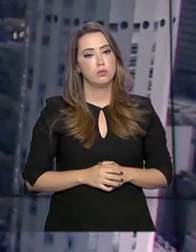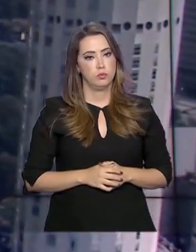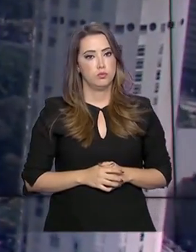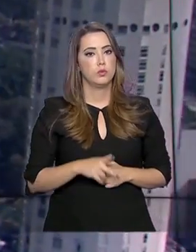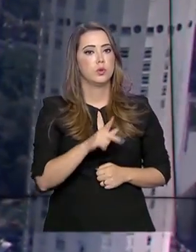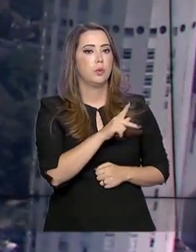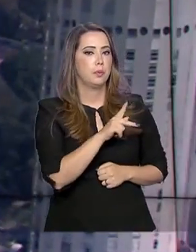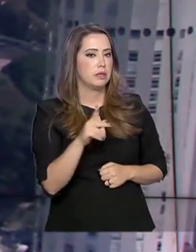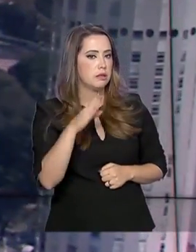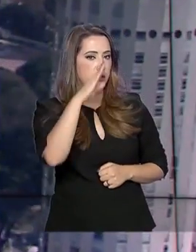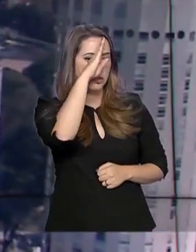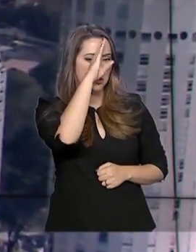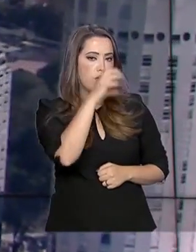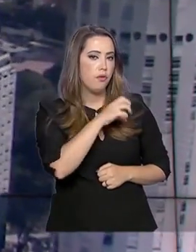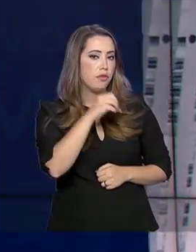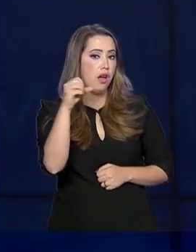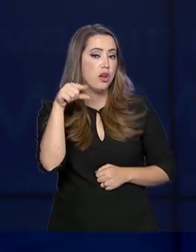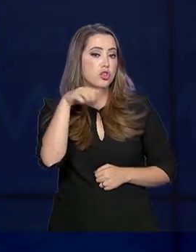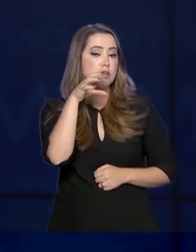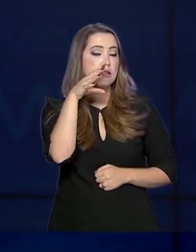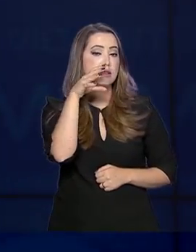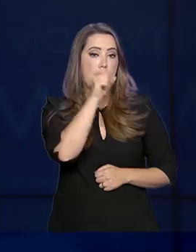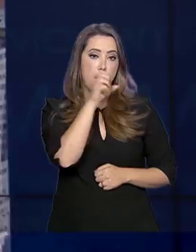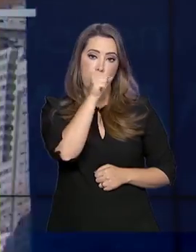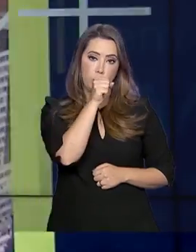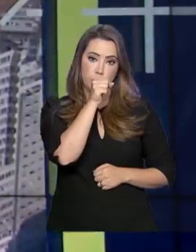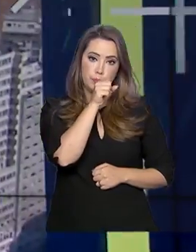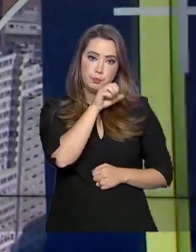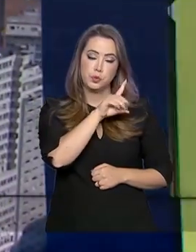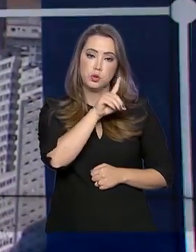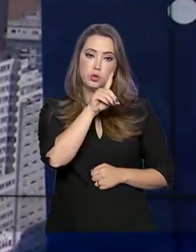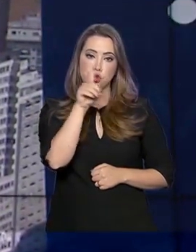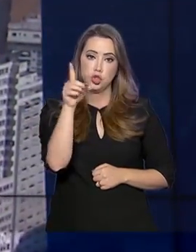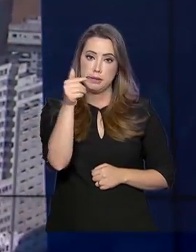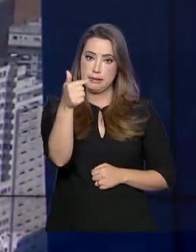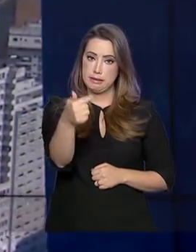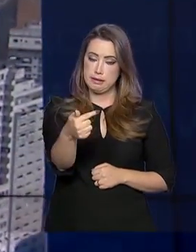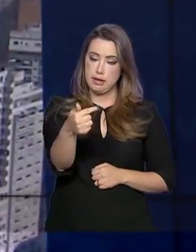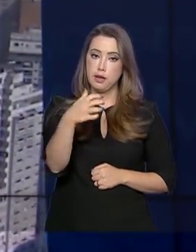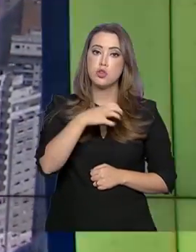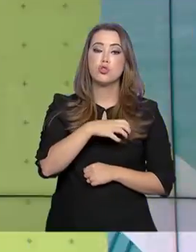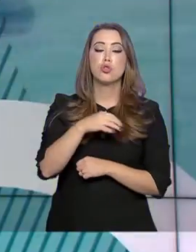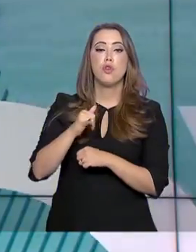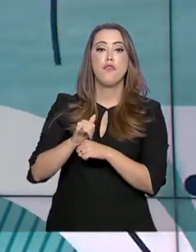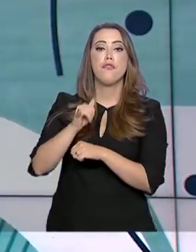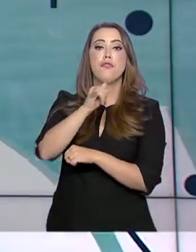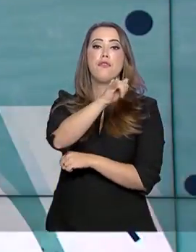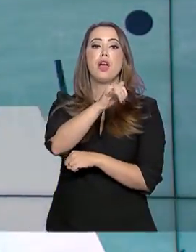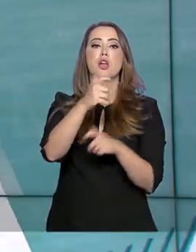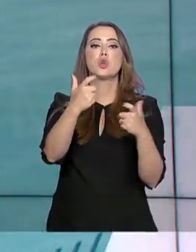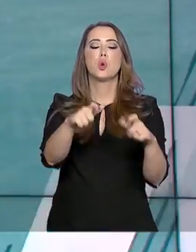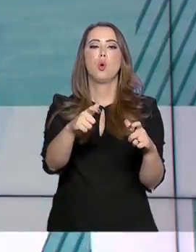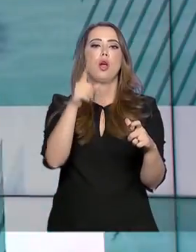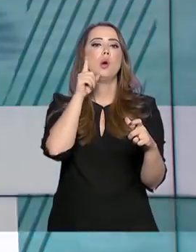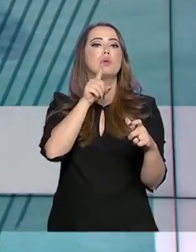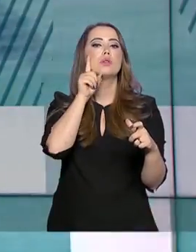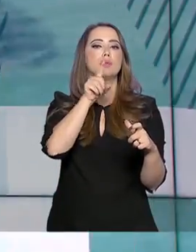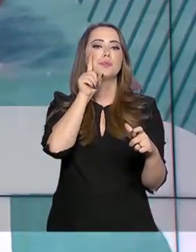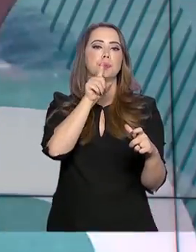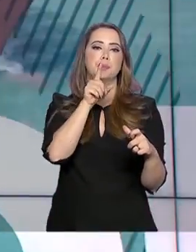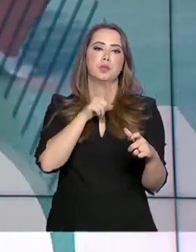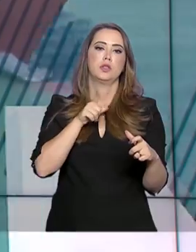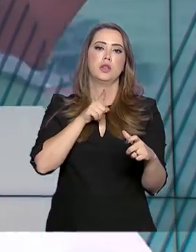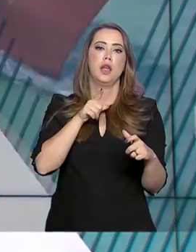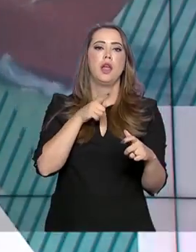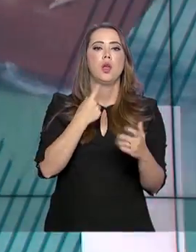Jair Bolsonaro embarca neste sábado, dia 7, para a viagem oficial aos Estados Unidos. Entre os compromissos na cidade de Miami,